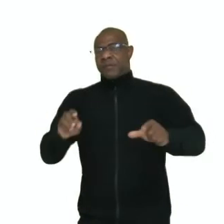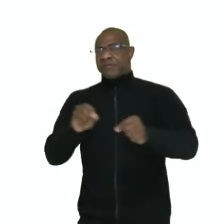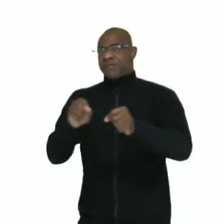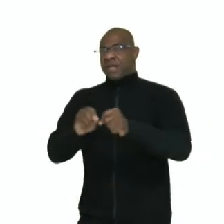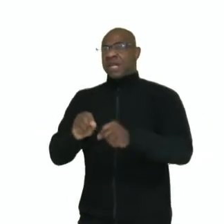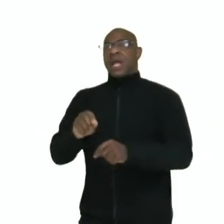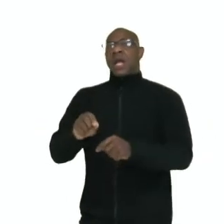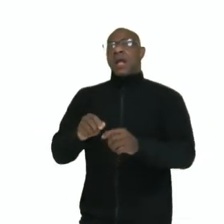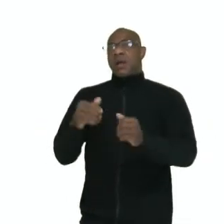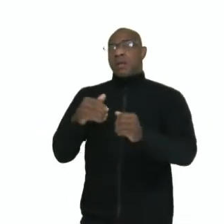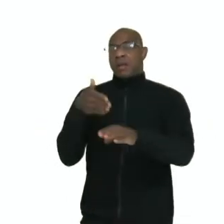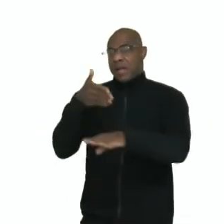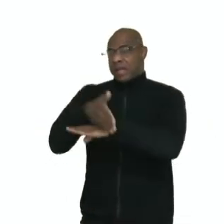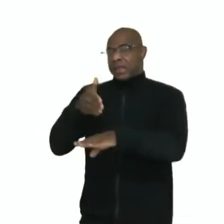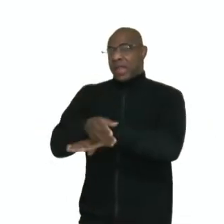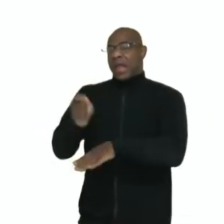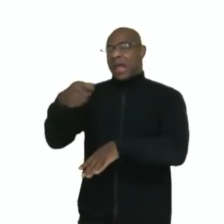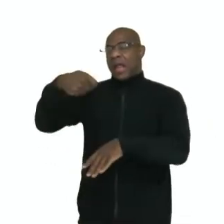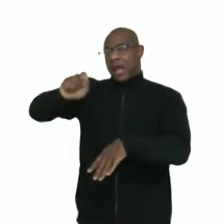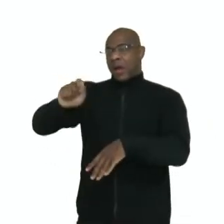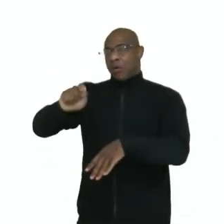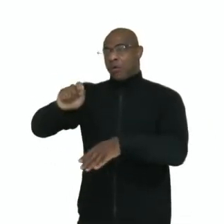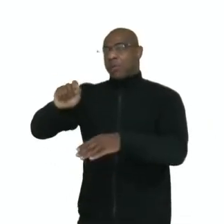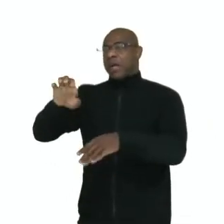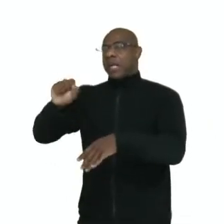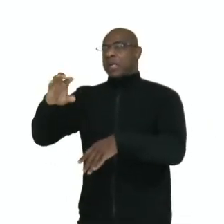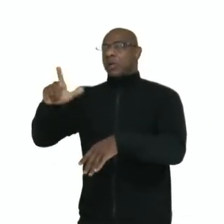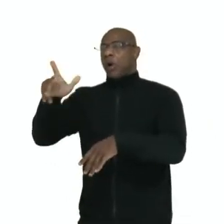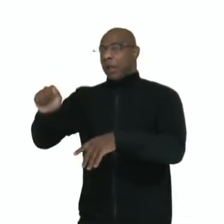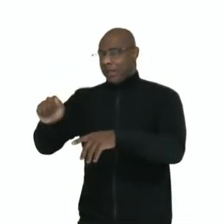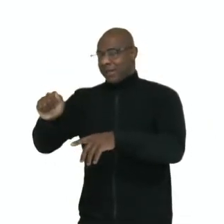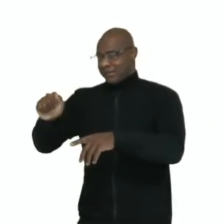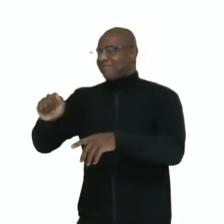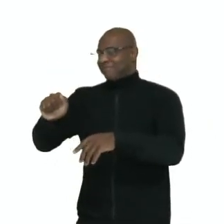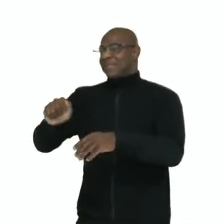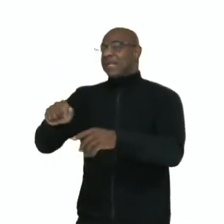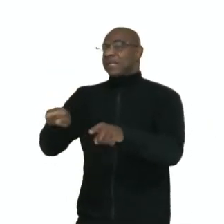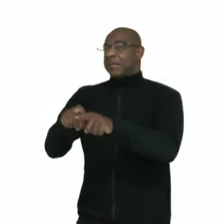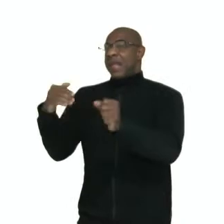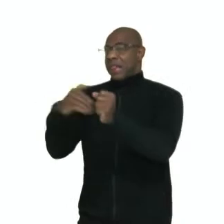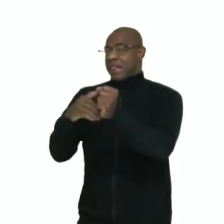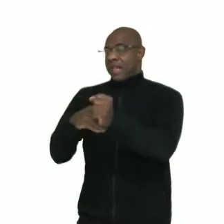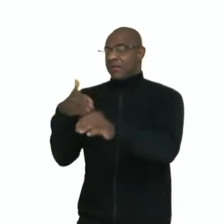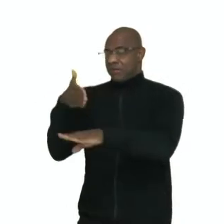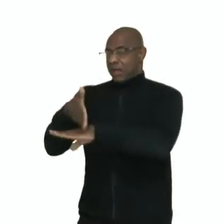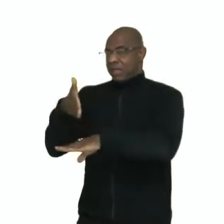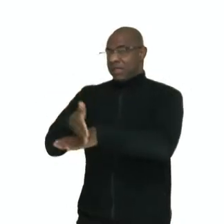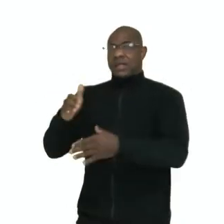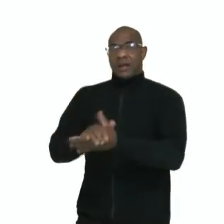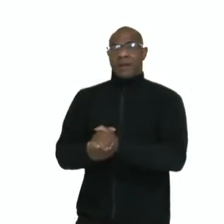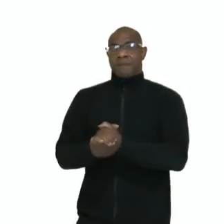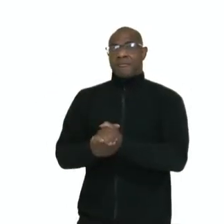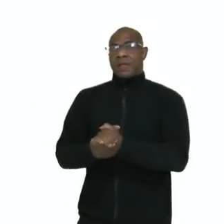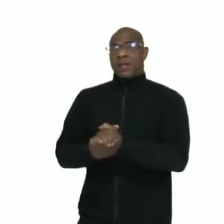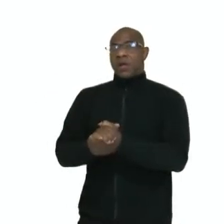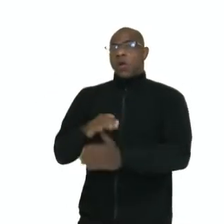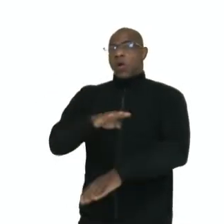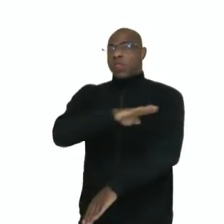com a sua senha, digita lá o seu e-mail, arroba escola, a sua senha, você vai acessar o nível 2,